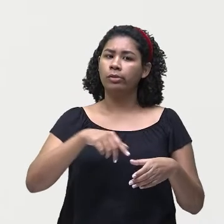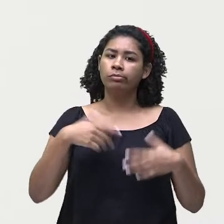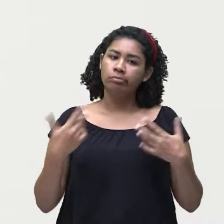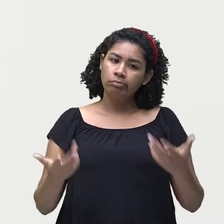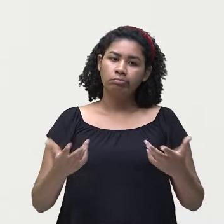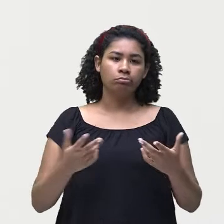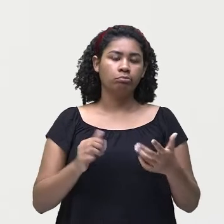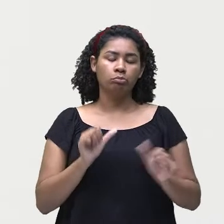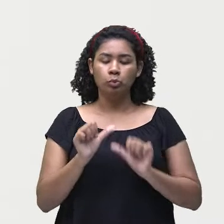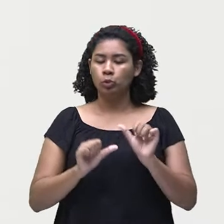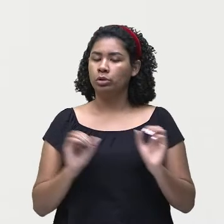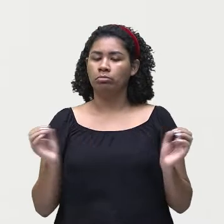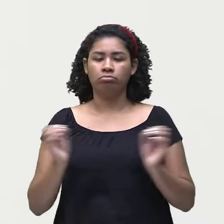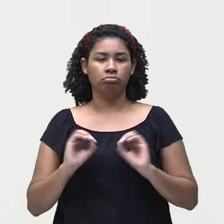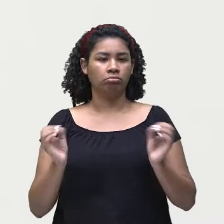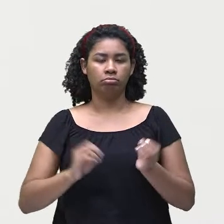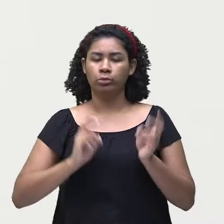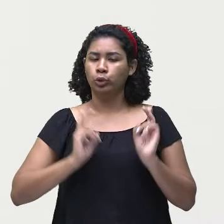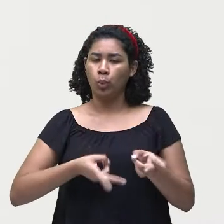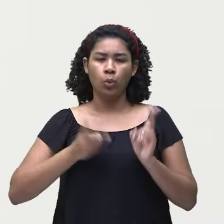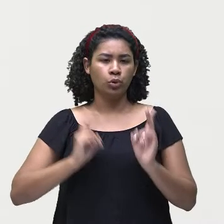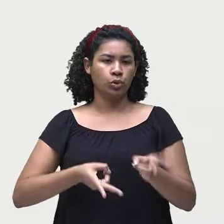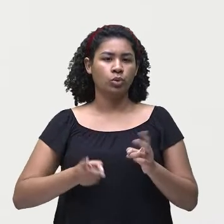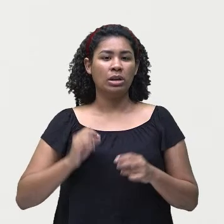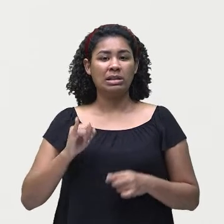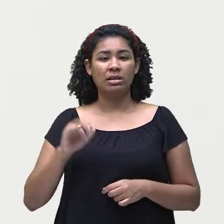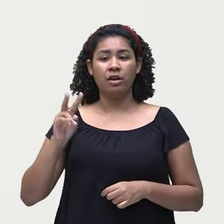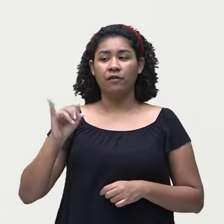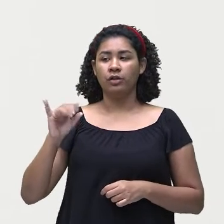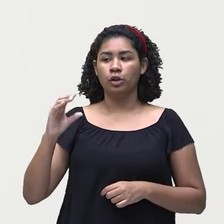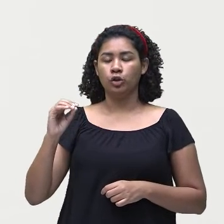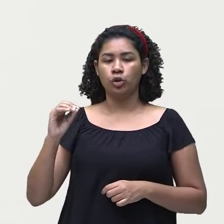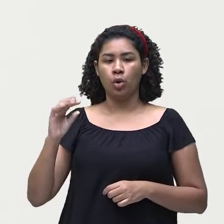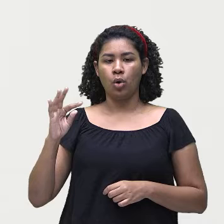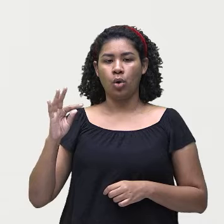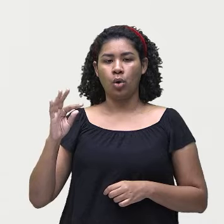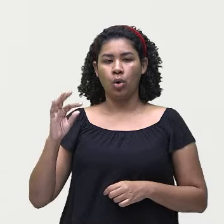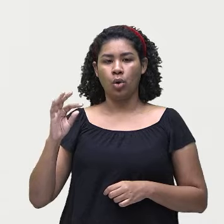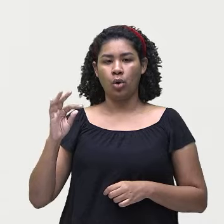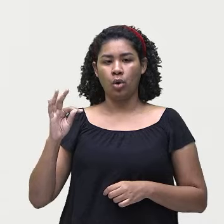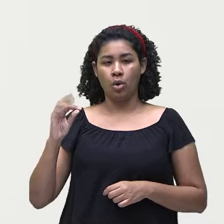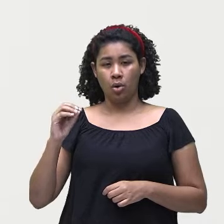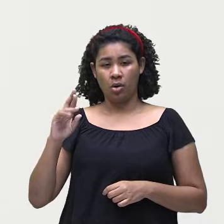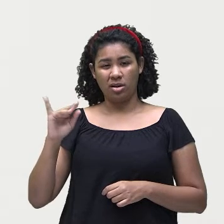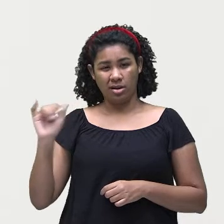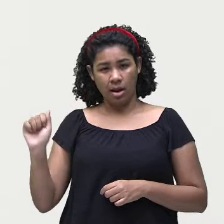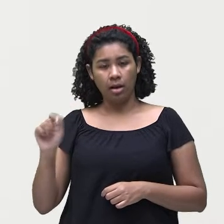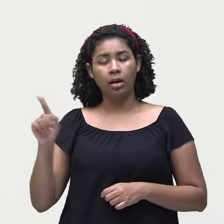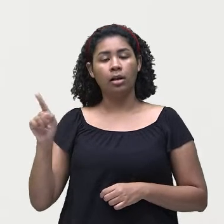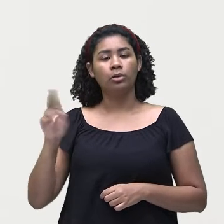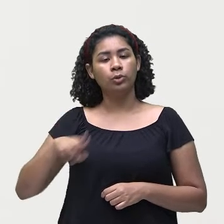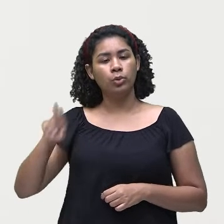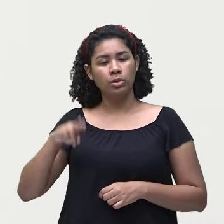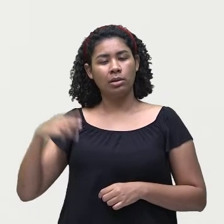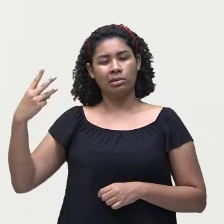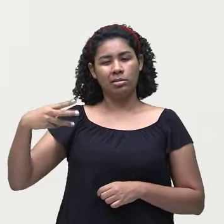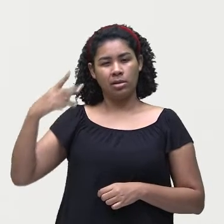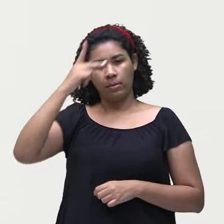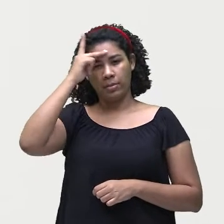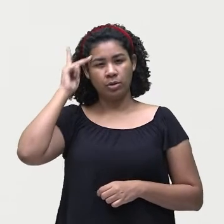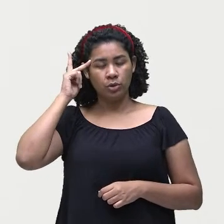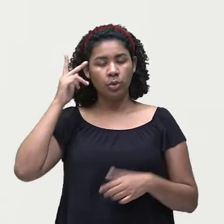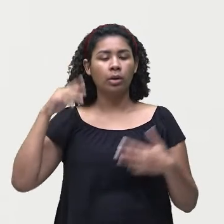pessoas, né? Então, mesmo que Vitória esteja falando da terceira pessoa, o verbo, se for na afirmativa, vem